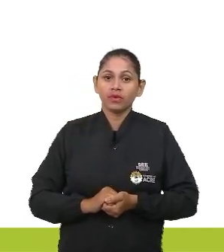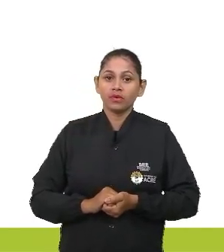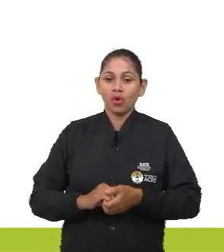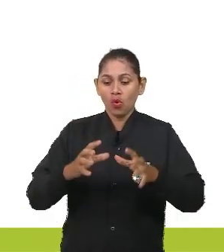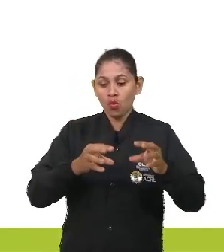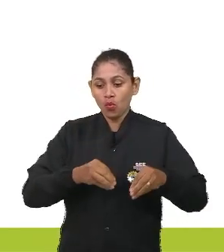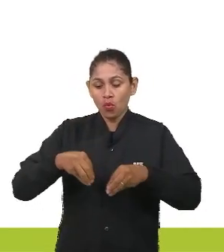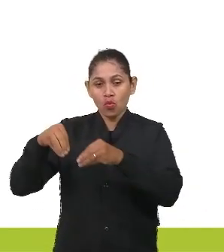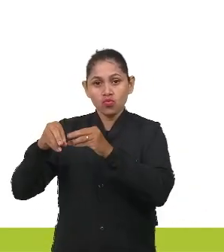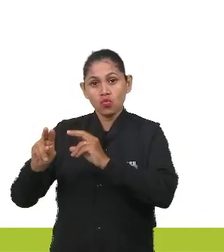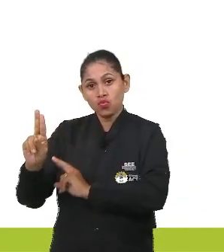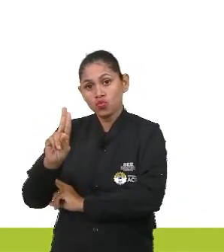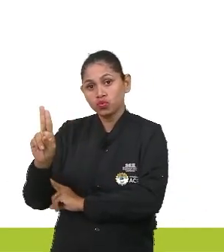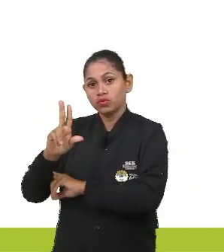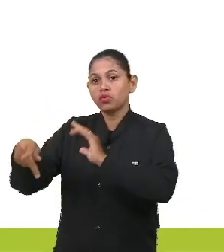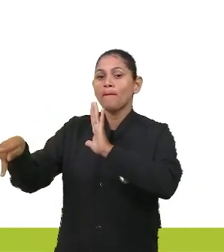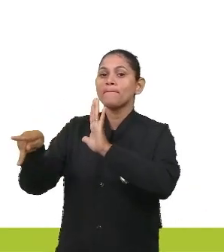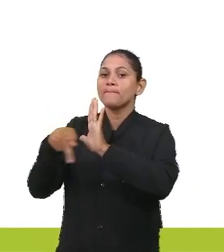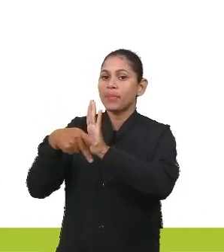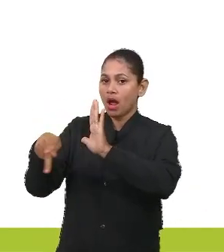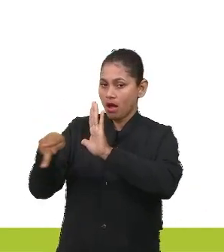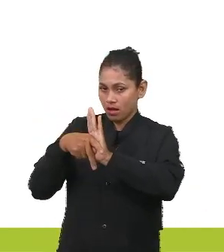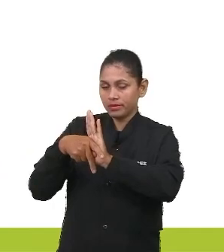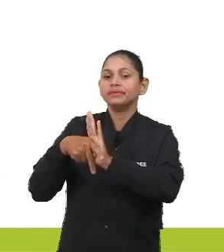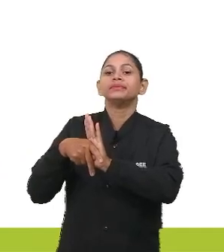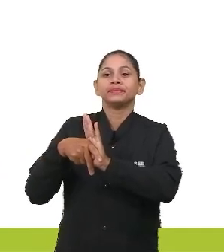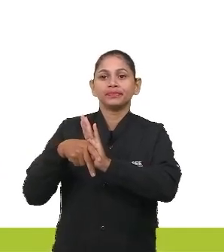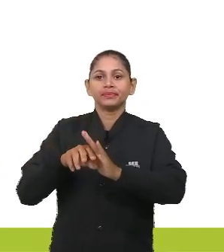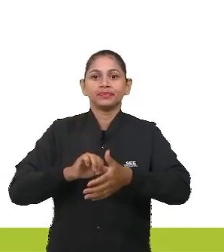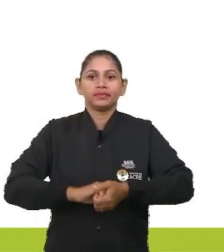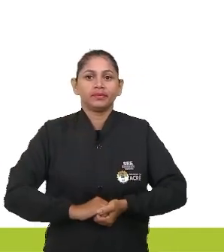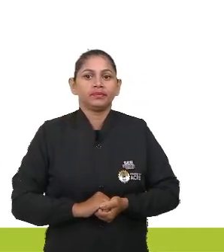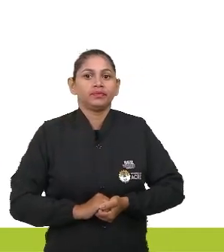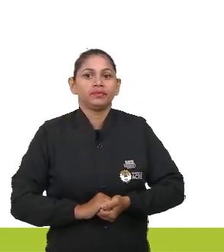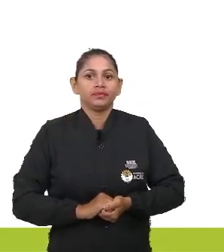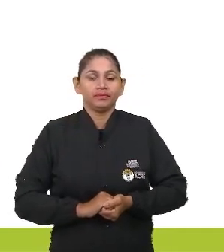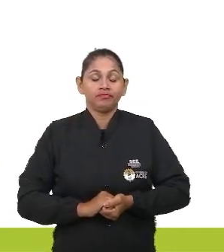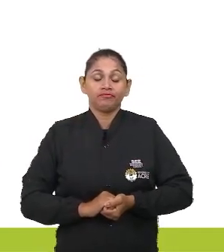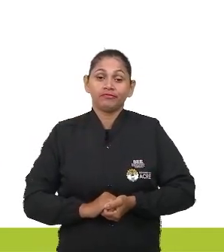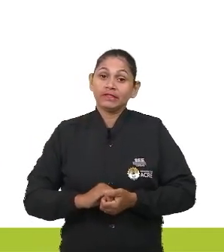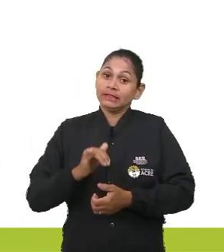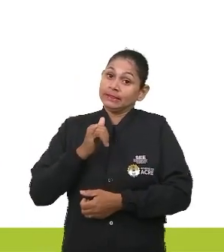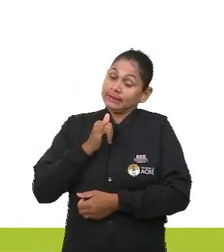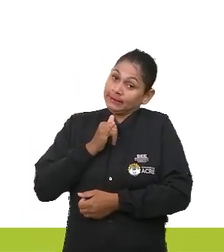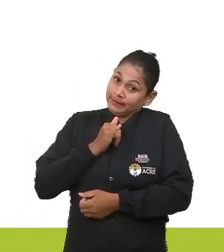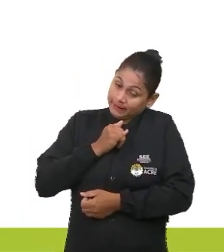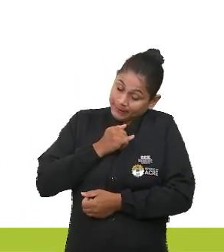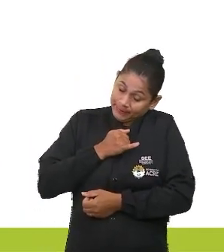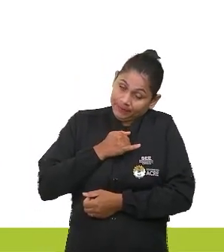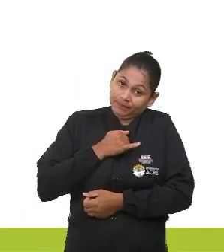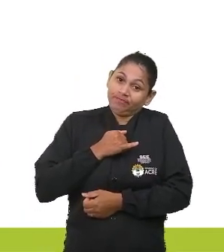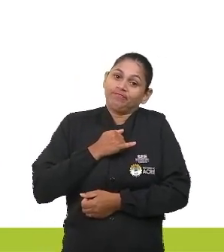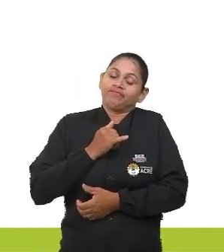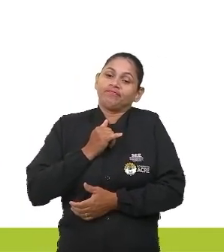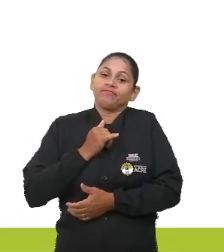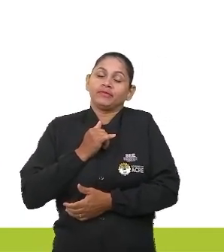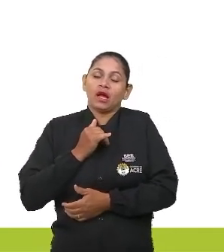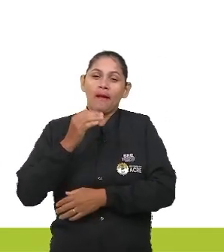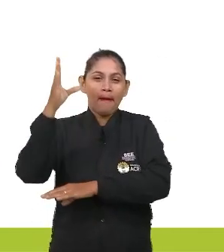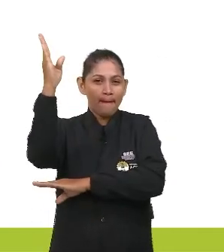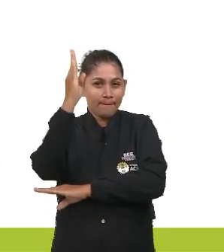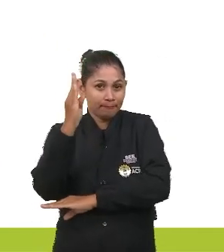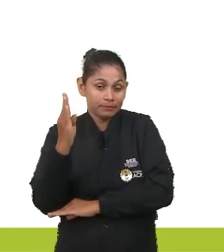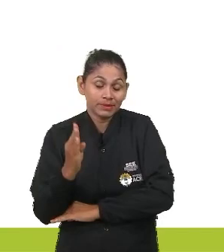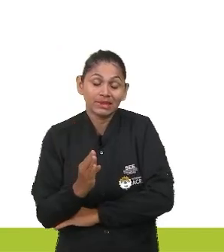adequada para esses resíduos e rejeitos. infelizmente, para muitos brasileiros, essa